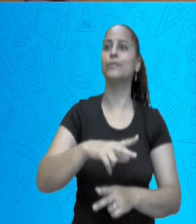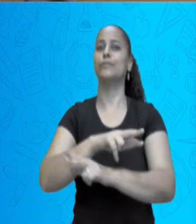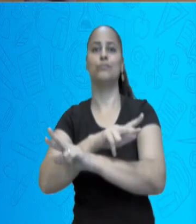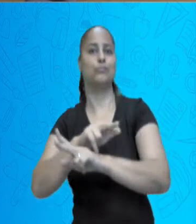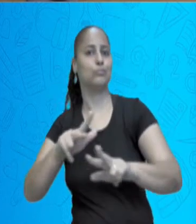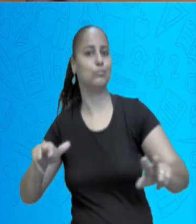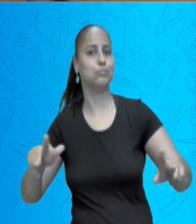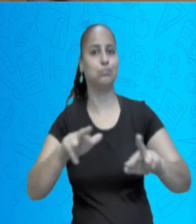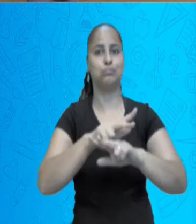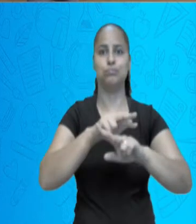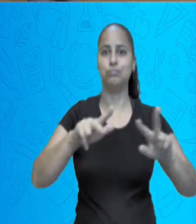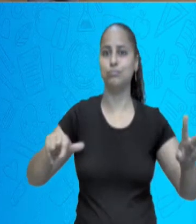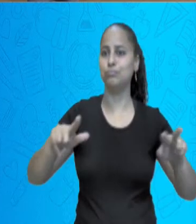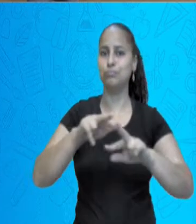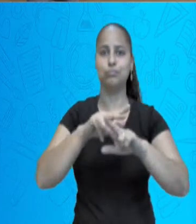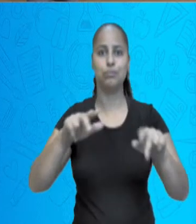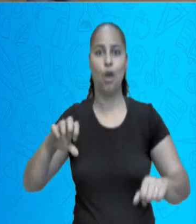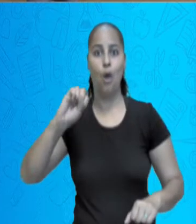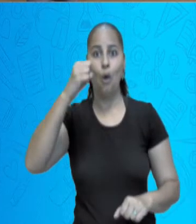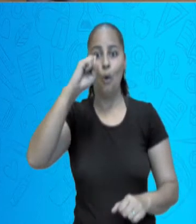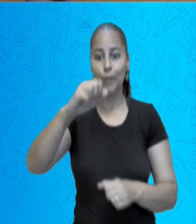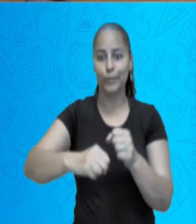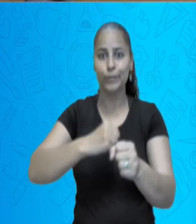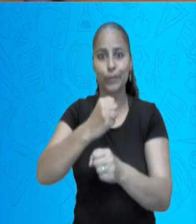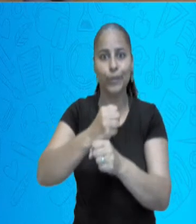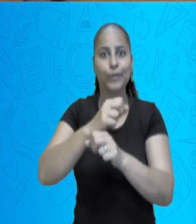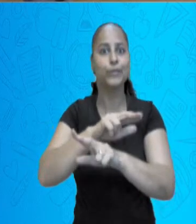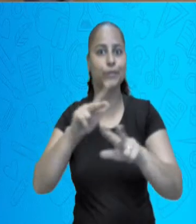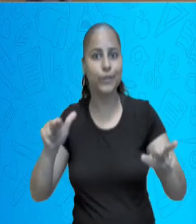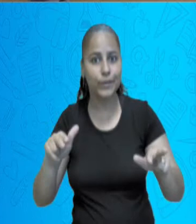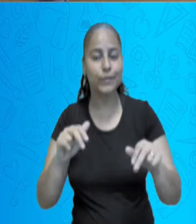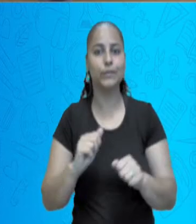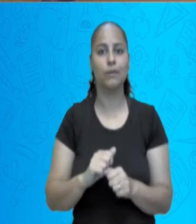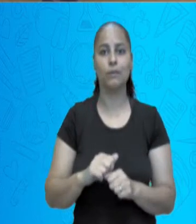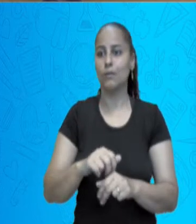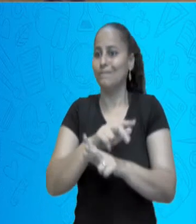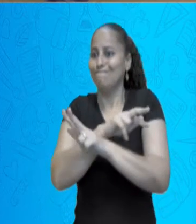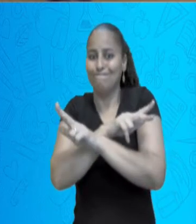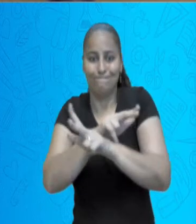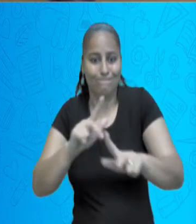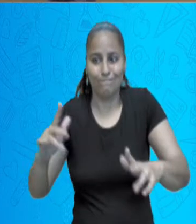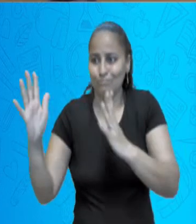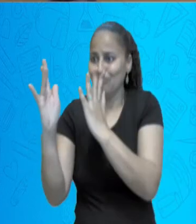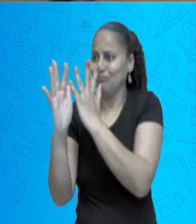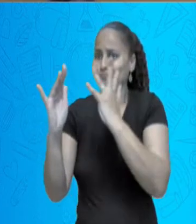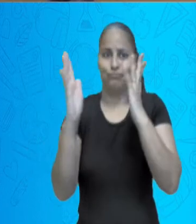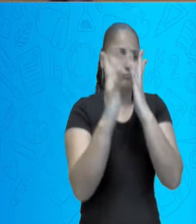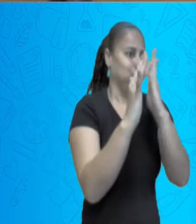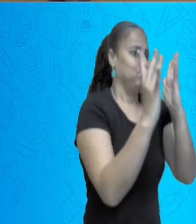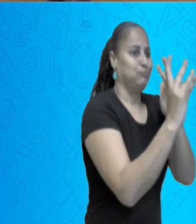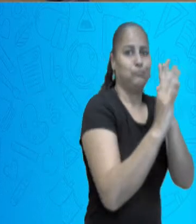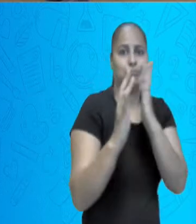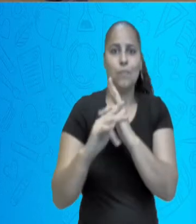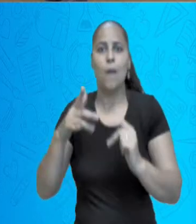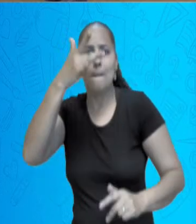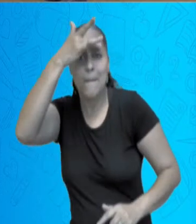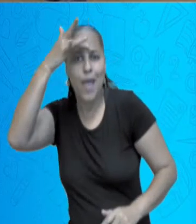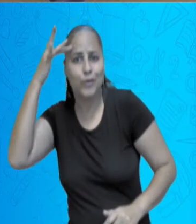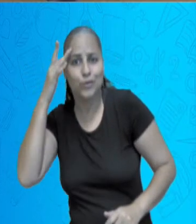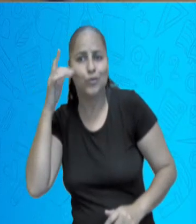apenas oito anos de diferença. Olha a quantidade de aparelho celular,